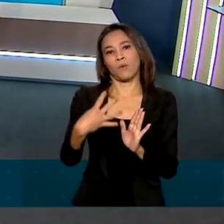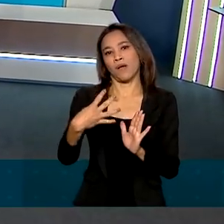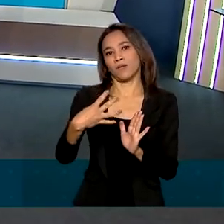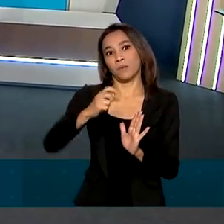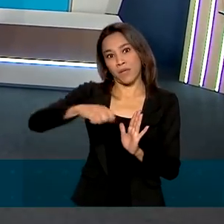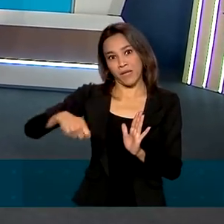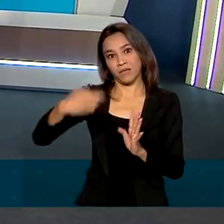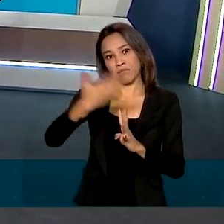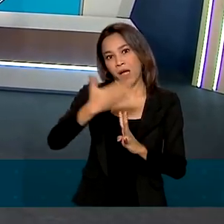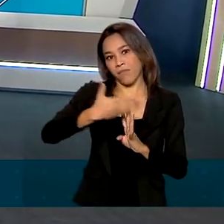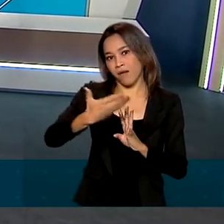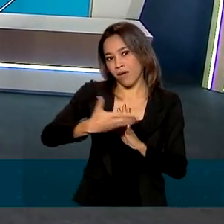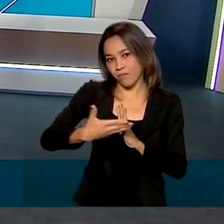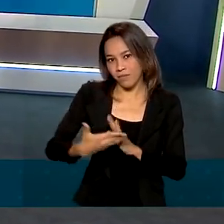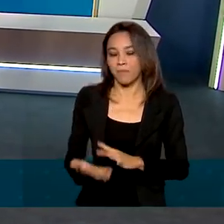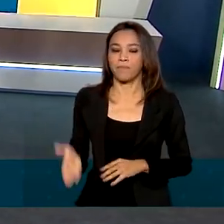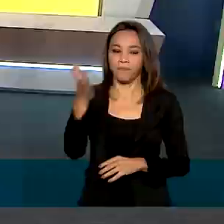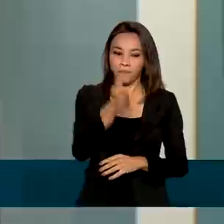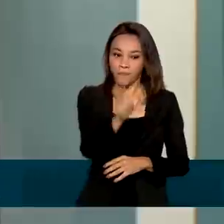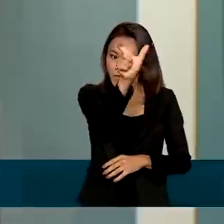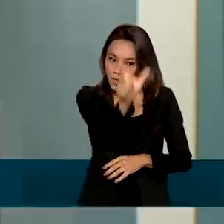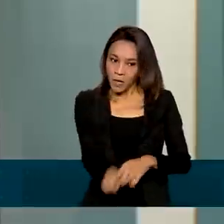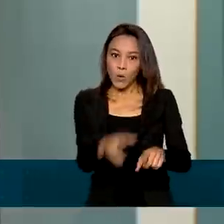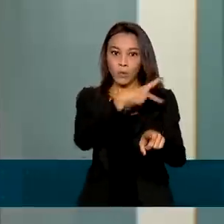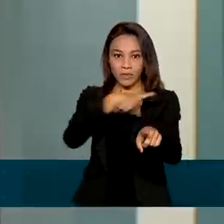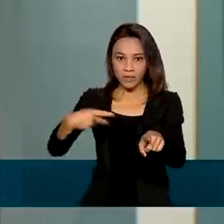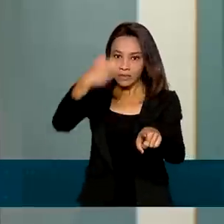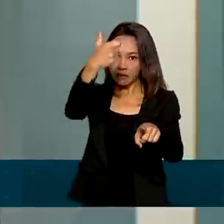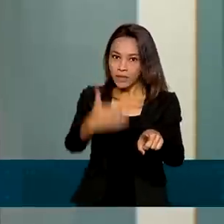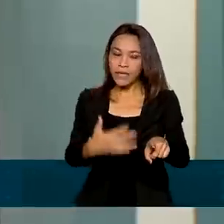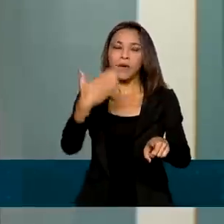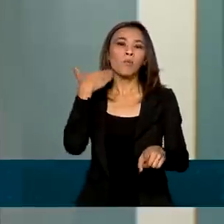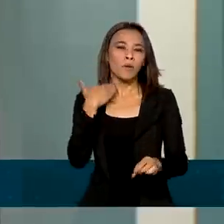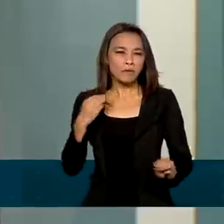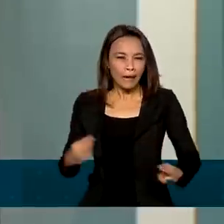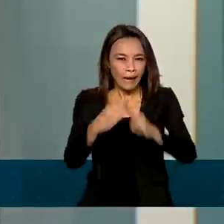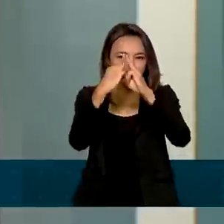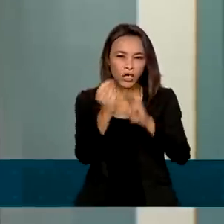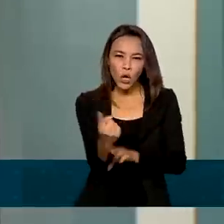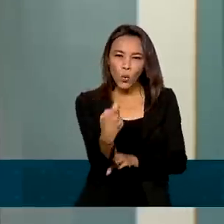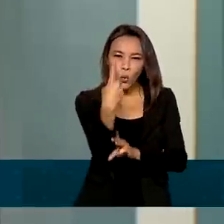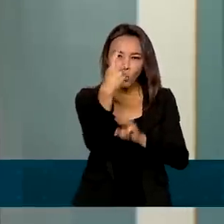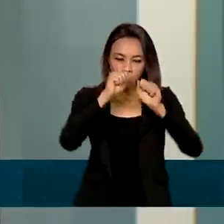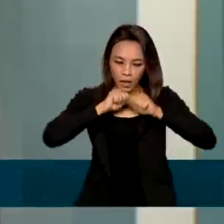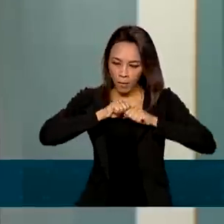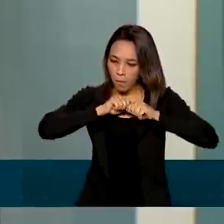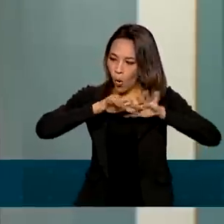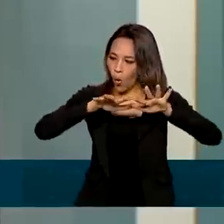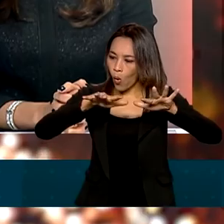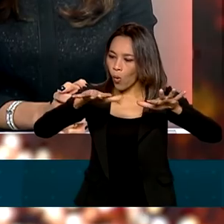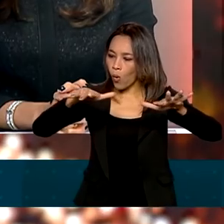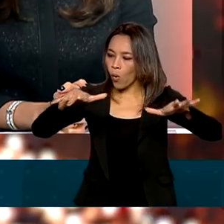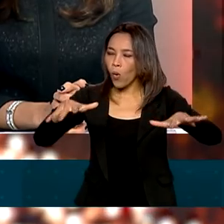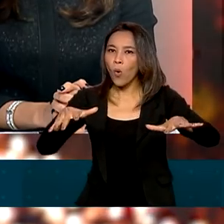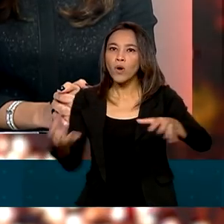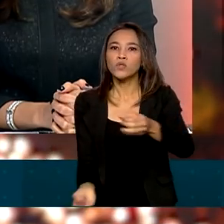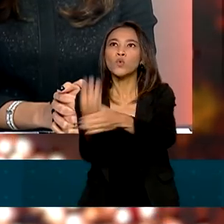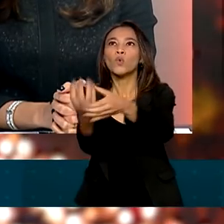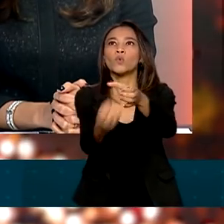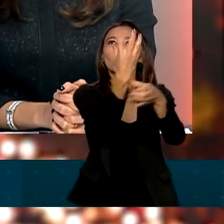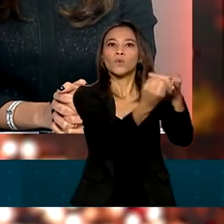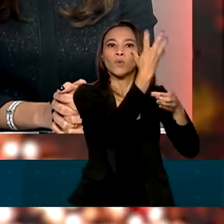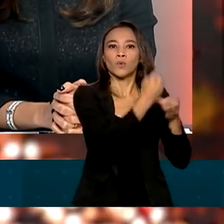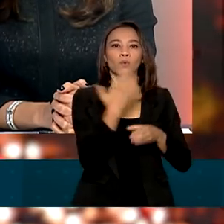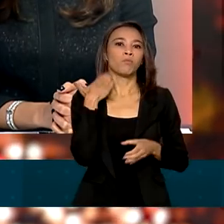acordo com Pedro Guimarães, a Caixa é o único banco que está expandindo o número de agências, principalmente